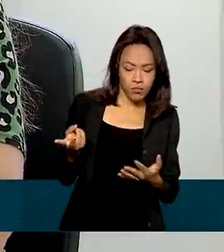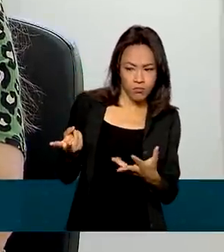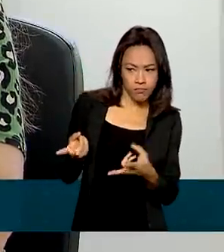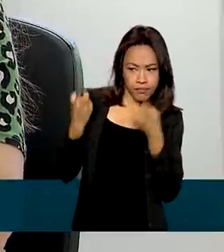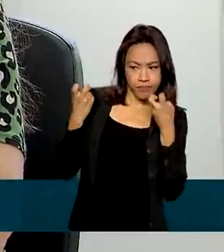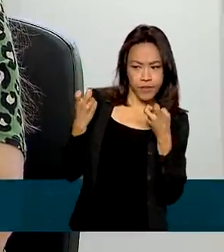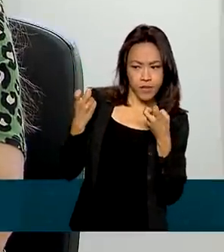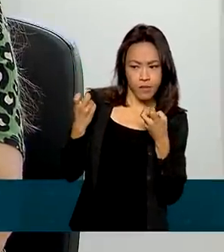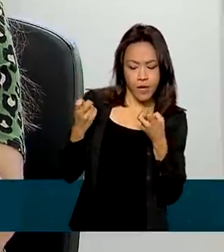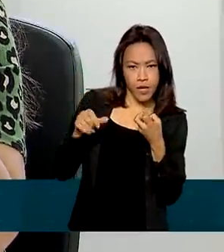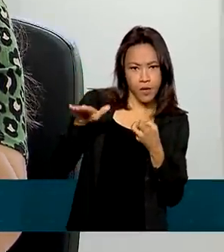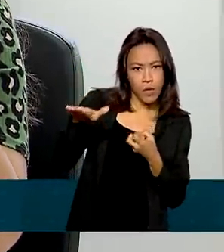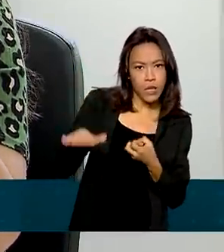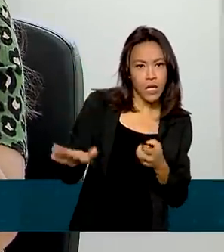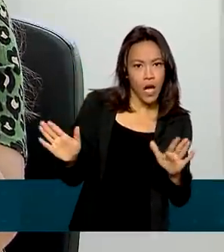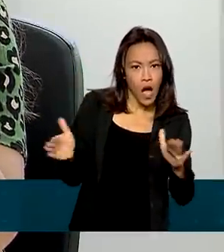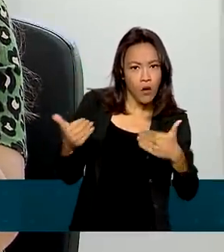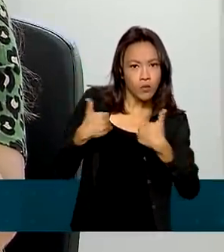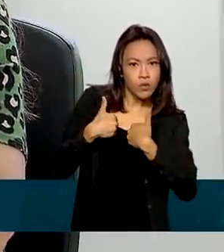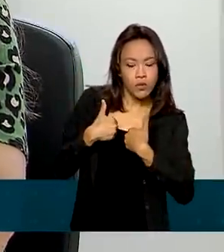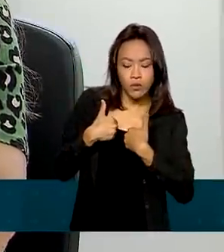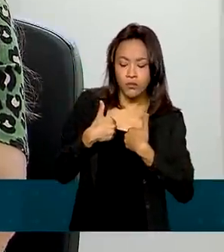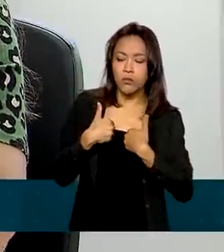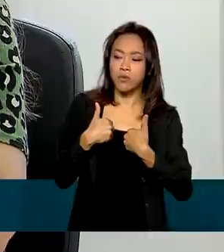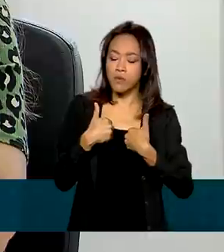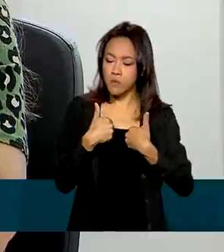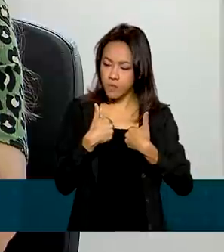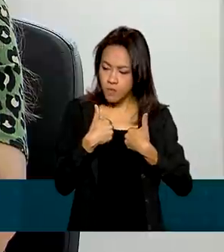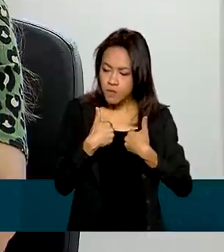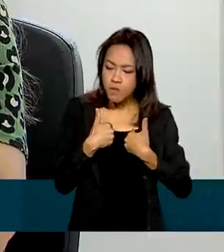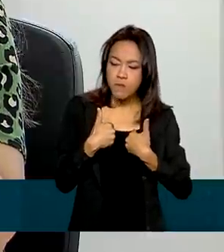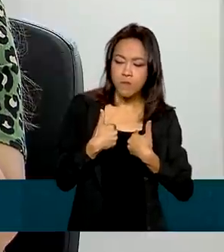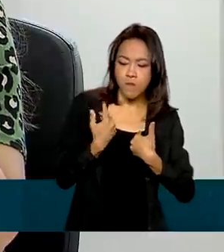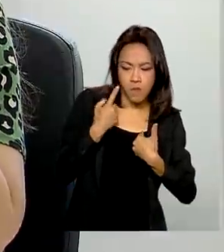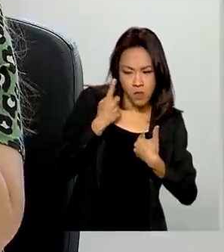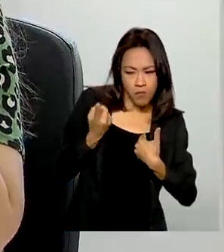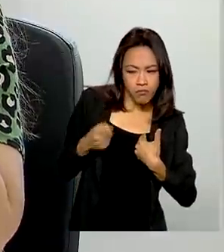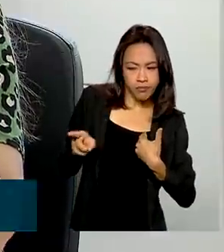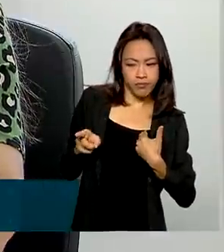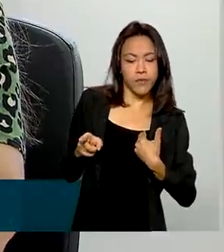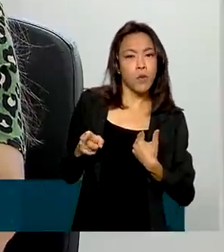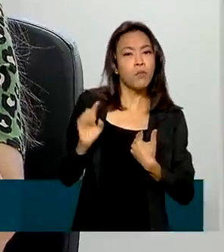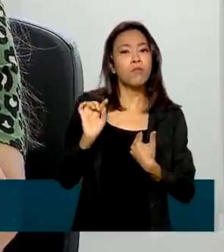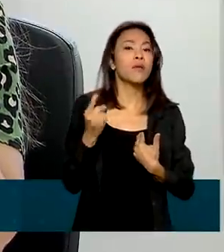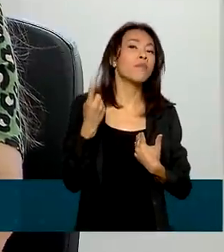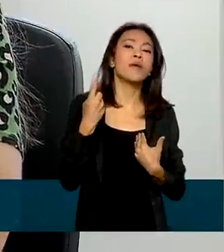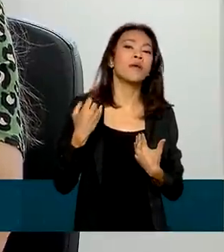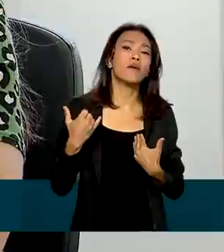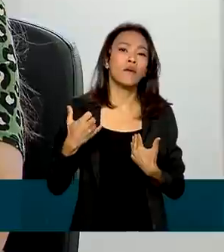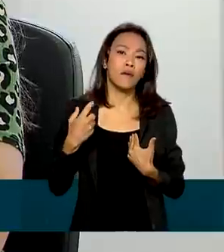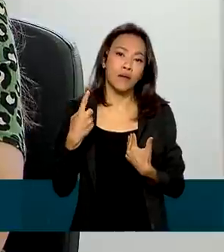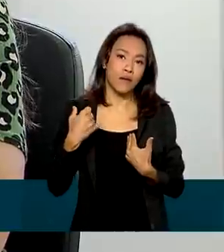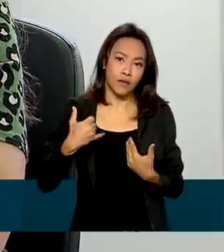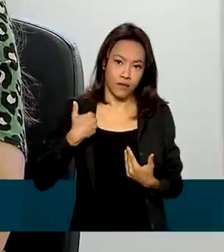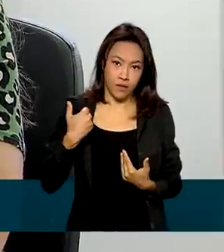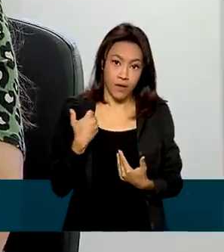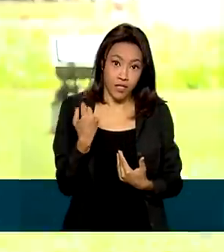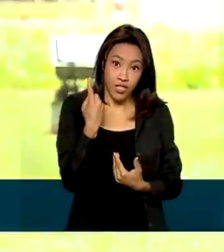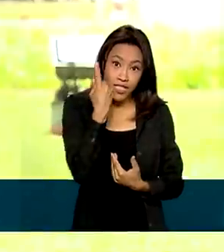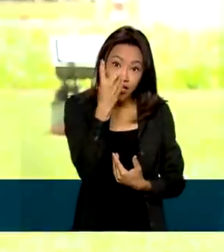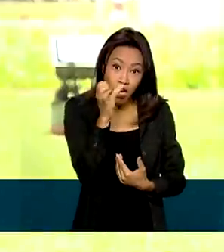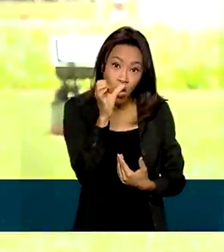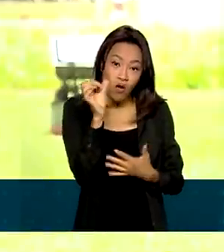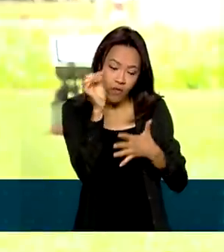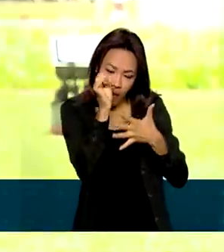alerta. Na nossa área, a gente consegue identificar até o primeiro ano de vida em torno de 19 sinais.